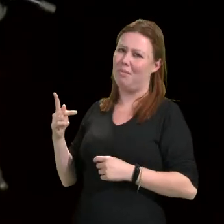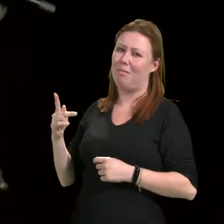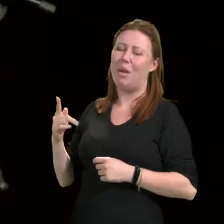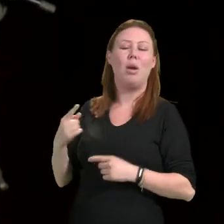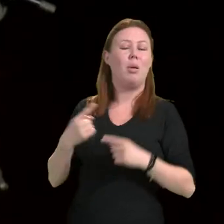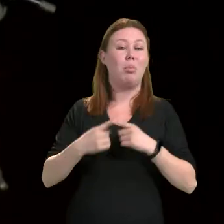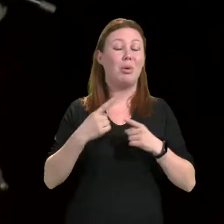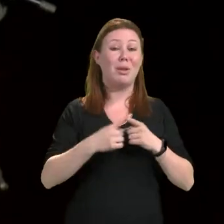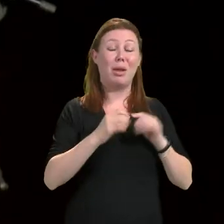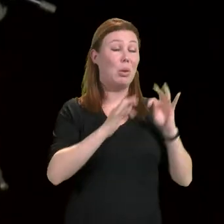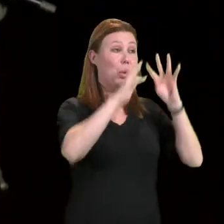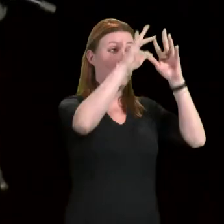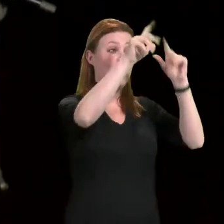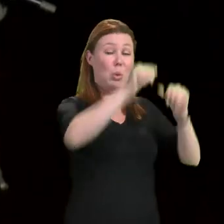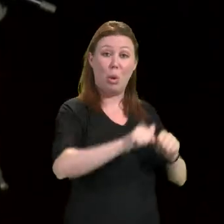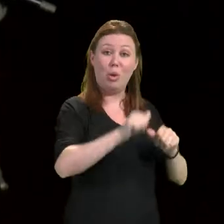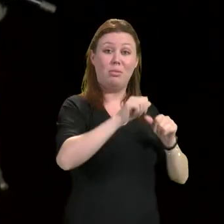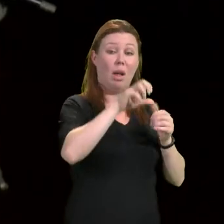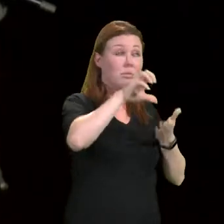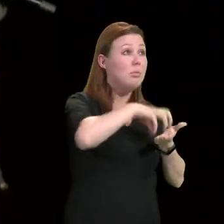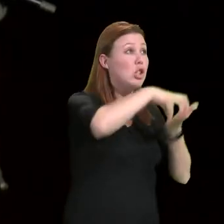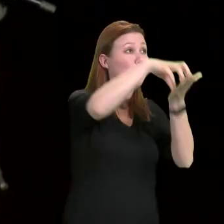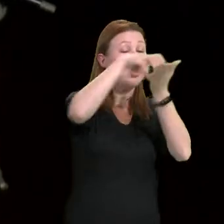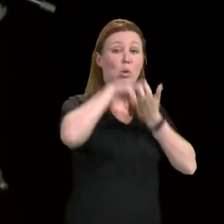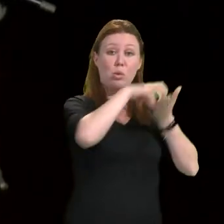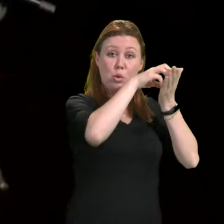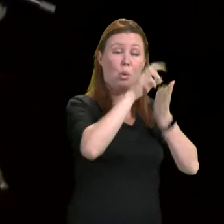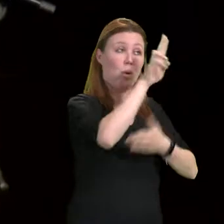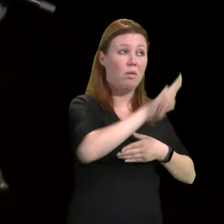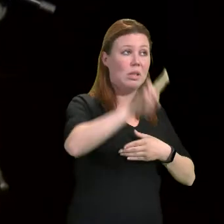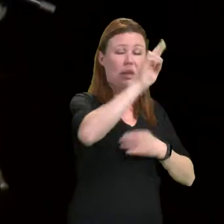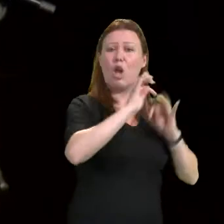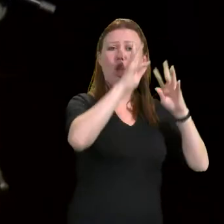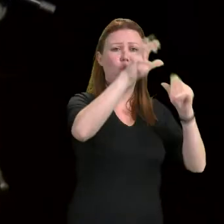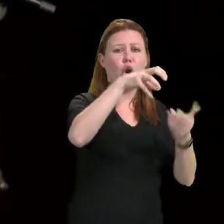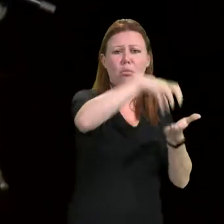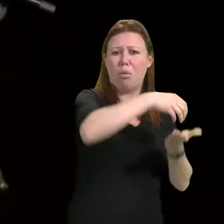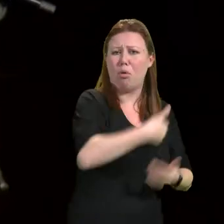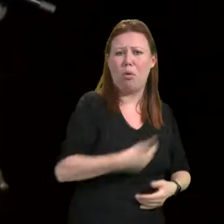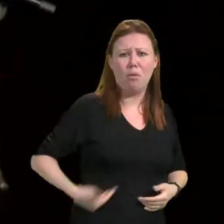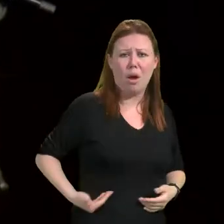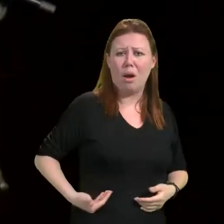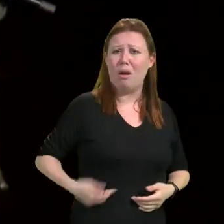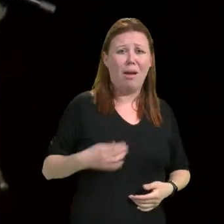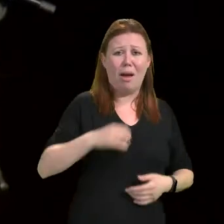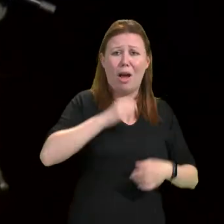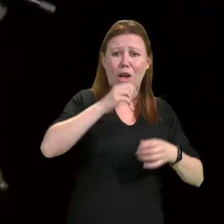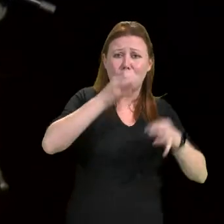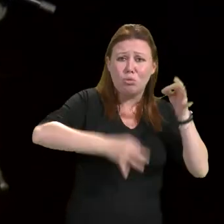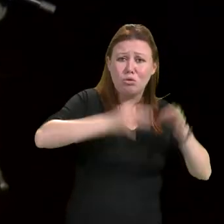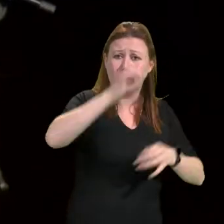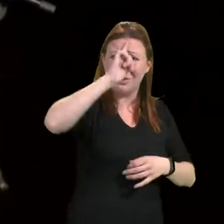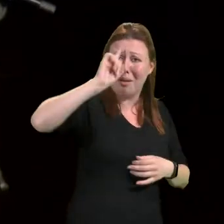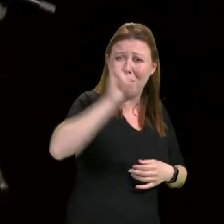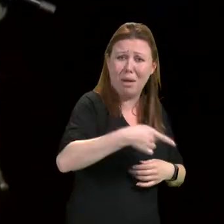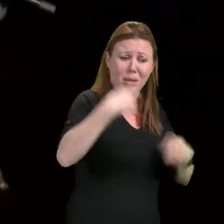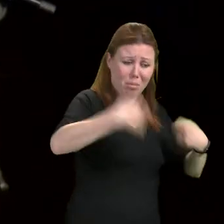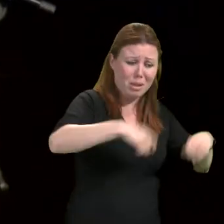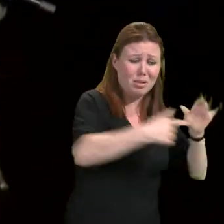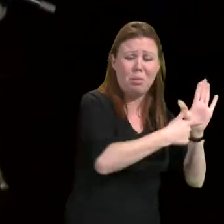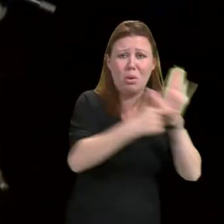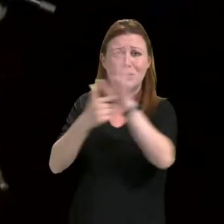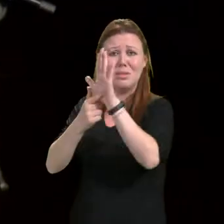As instituições universitárias, como todas as instituições públicas, são juridicamente obrigadas a terem as suas contas